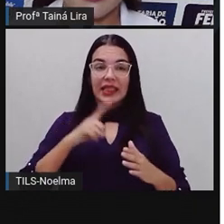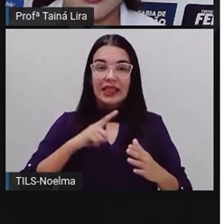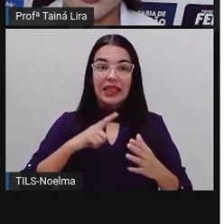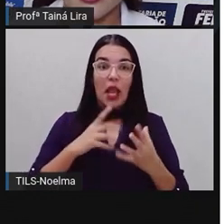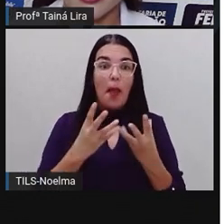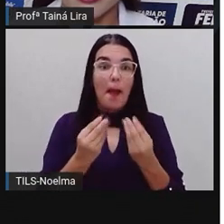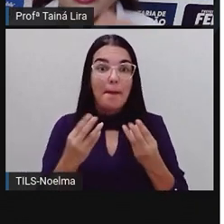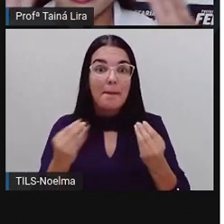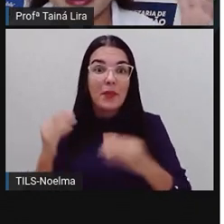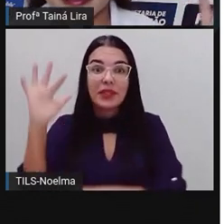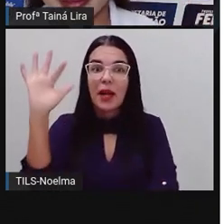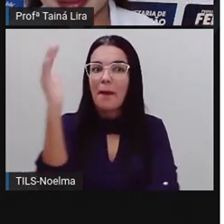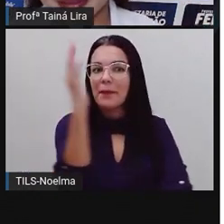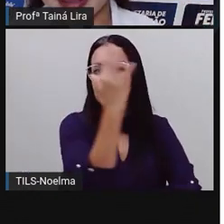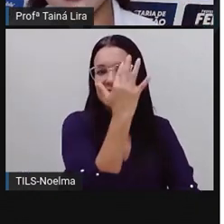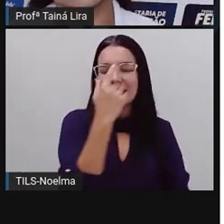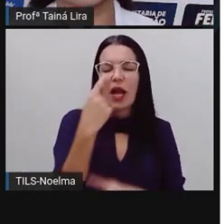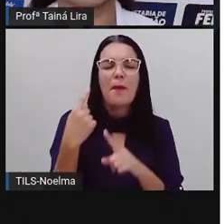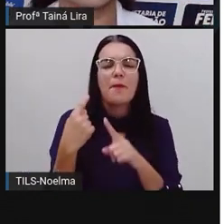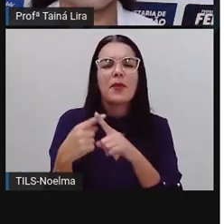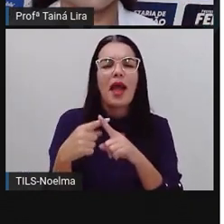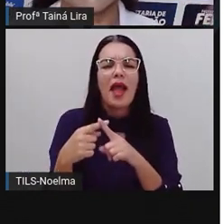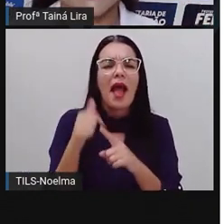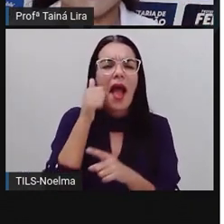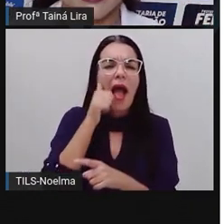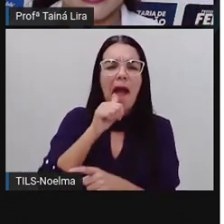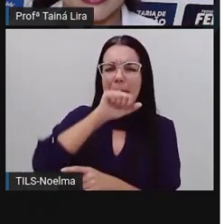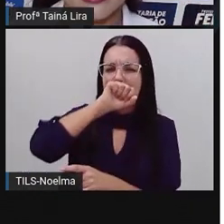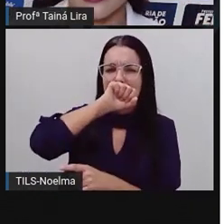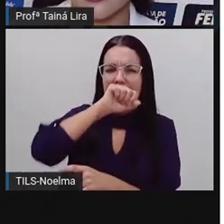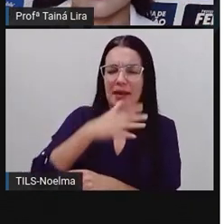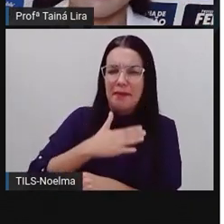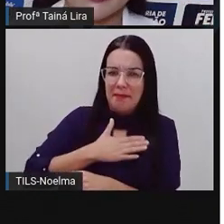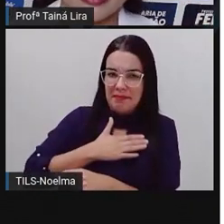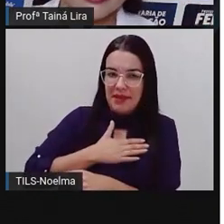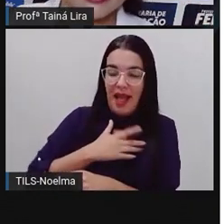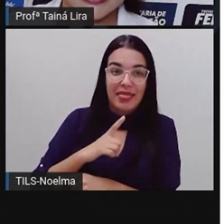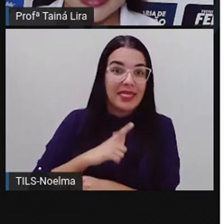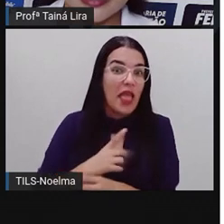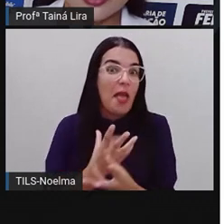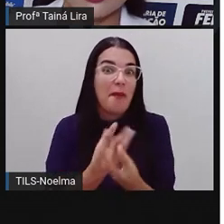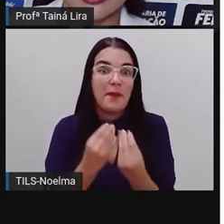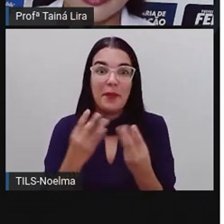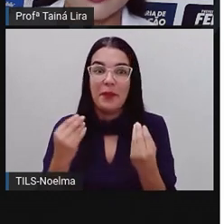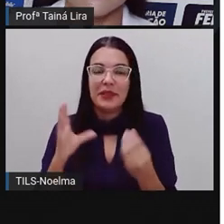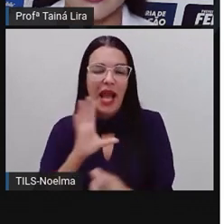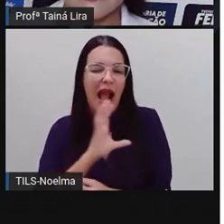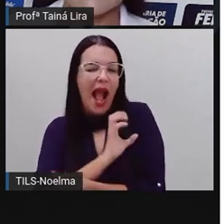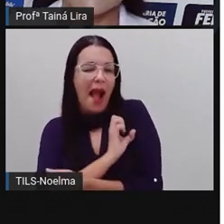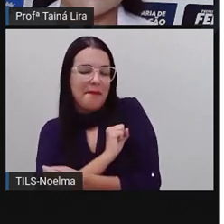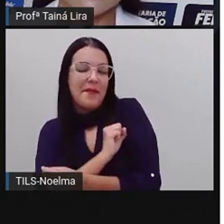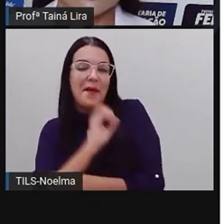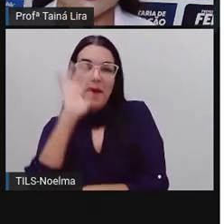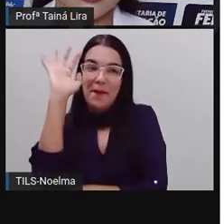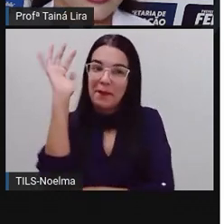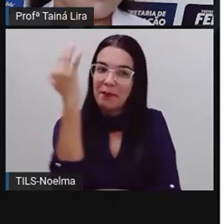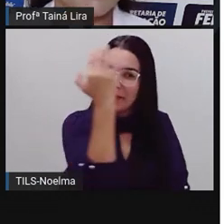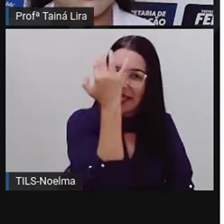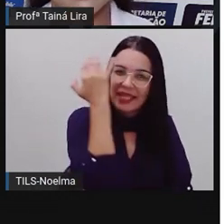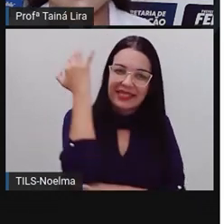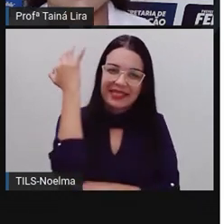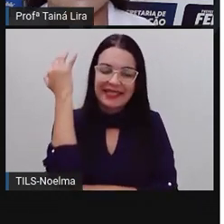mãe da Pró ama planta, então eu tenho muita planta lá em casa. E nós temos, né, tanto